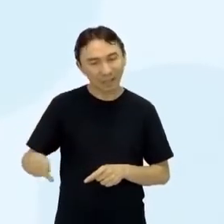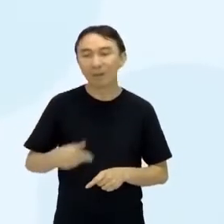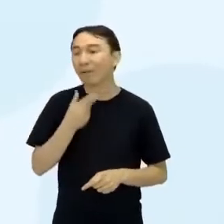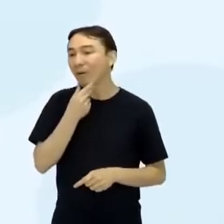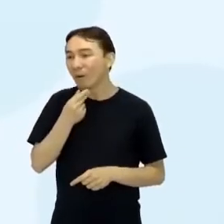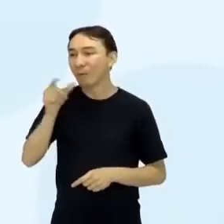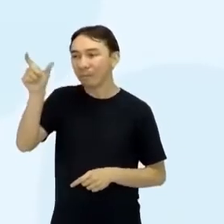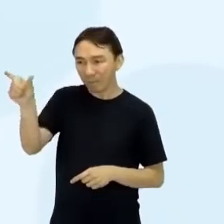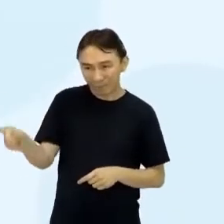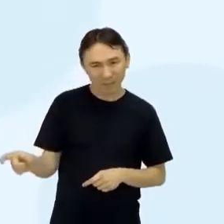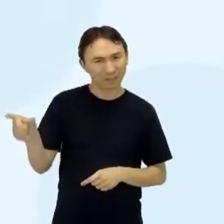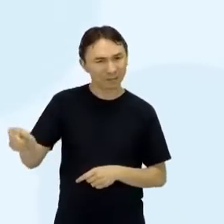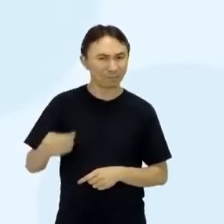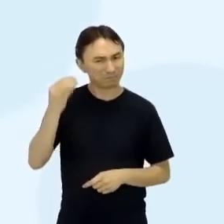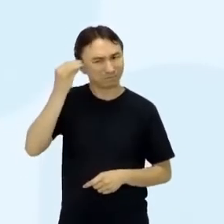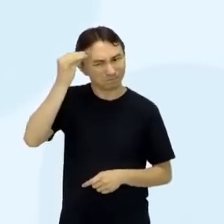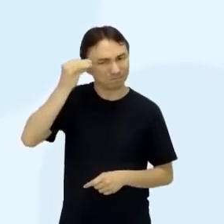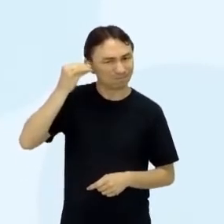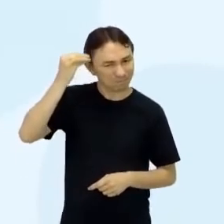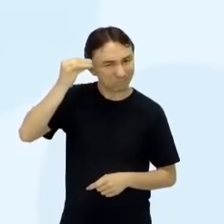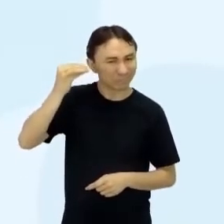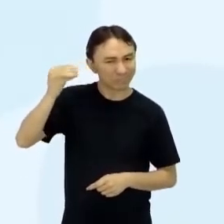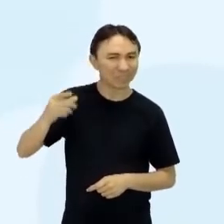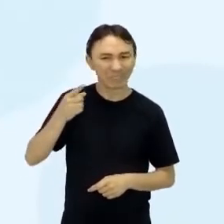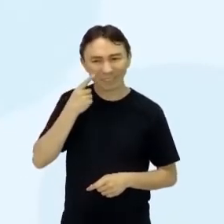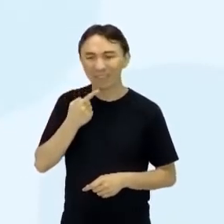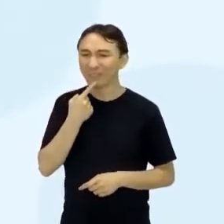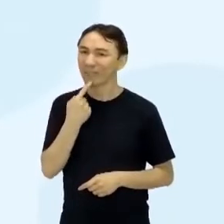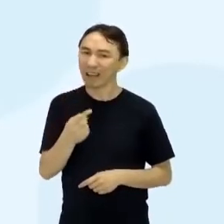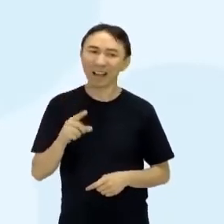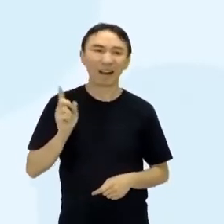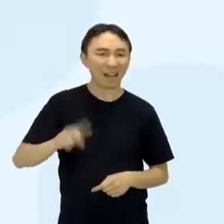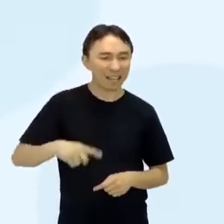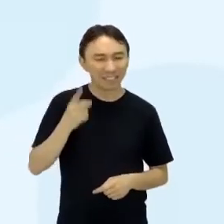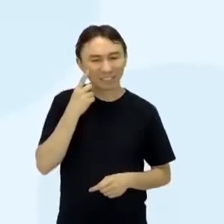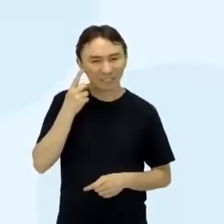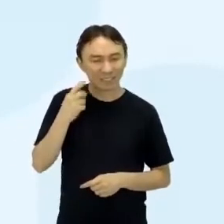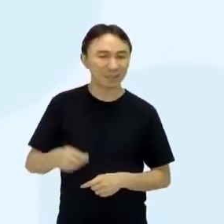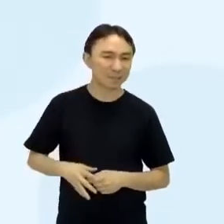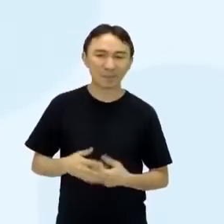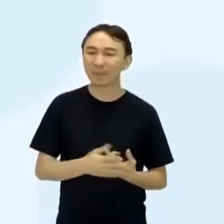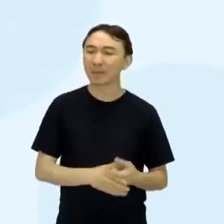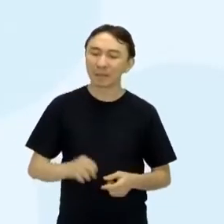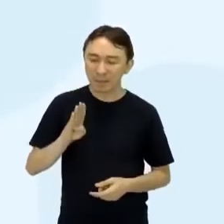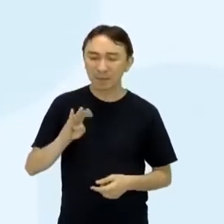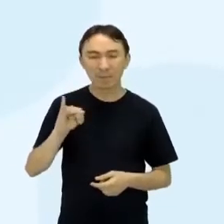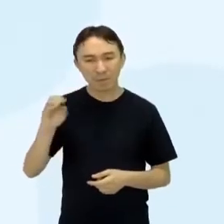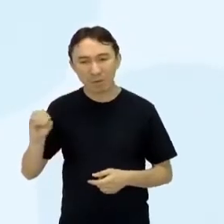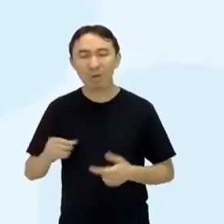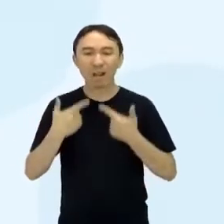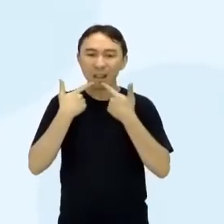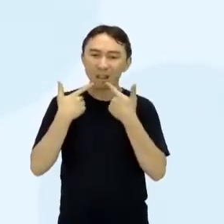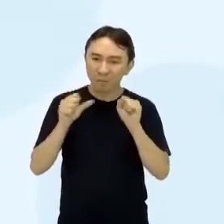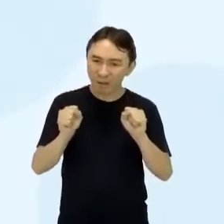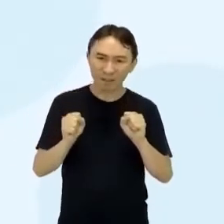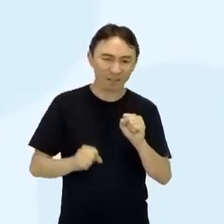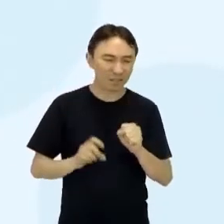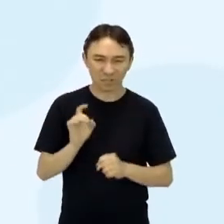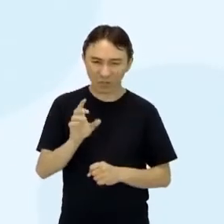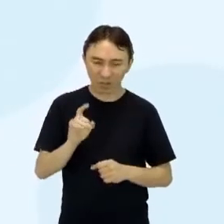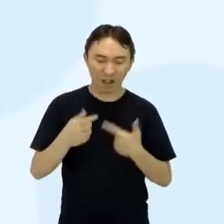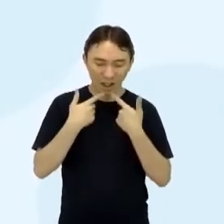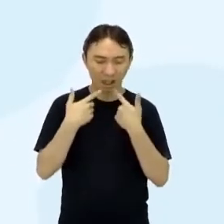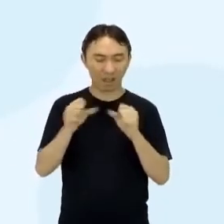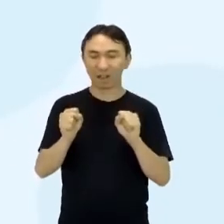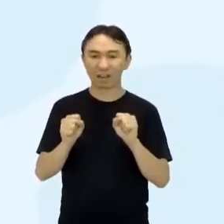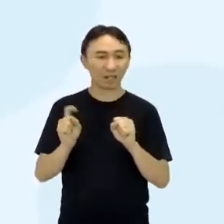biolinguística, a biolinguística vai além do só estudar a língua, vai estudar a parte dos neurônios, vai, entra